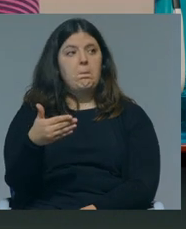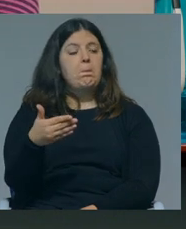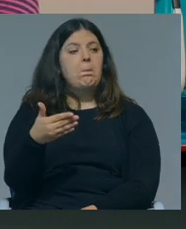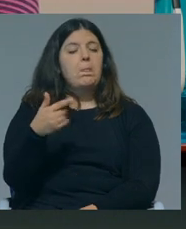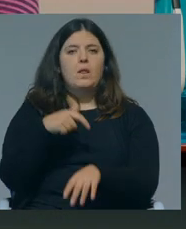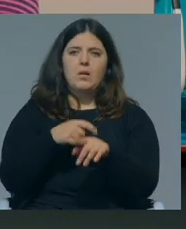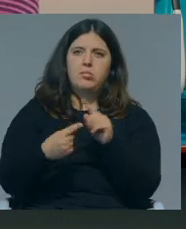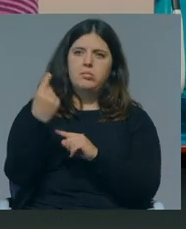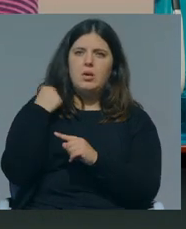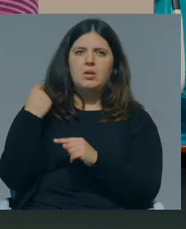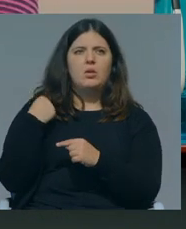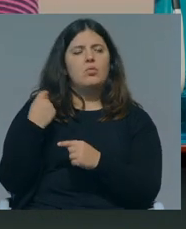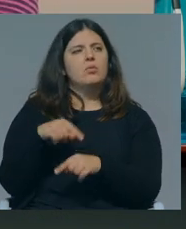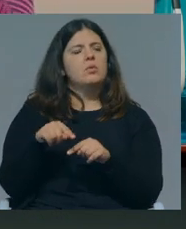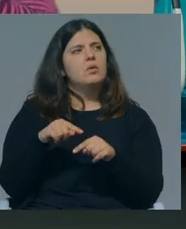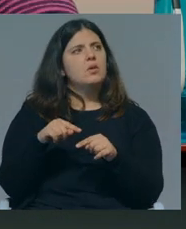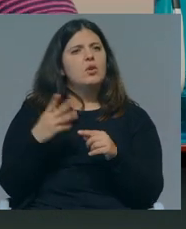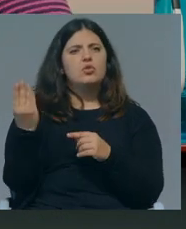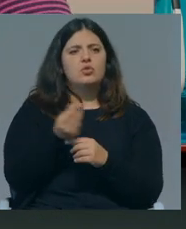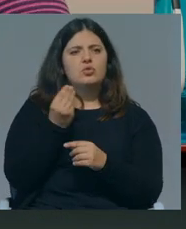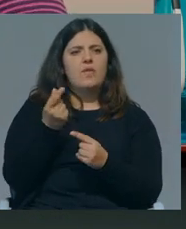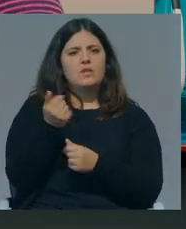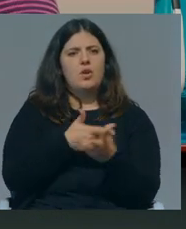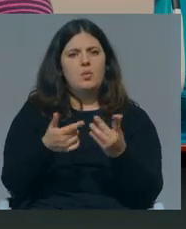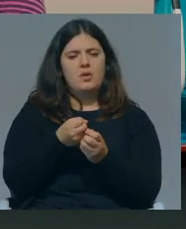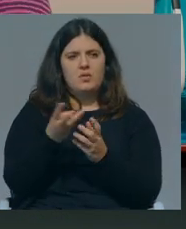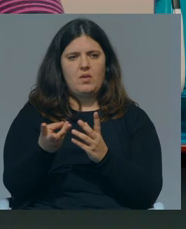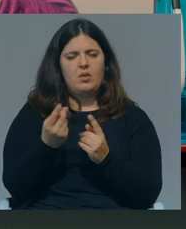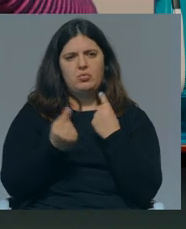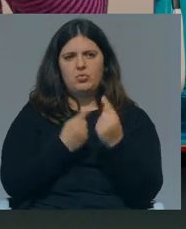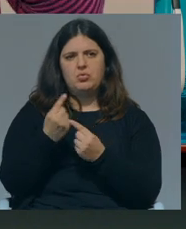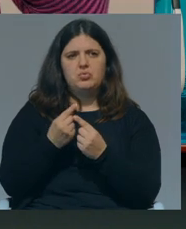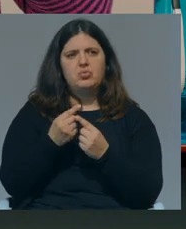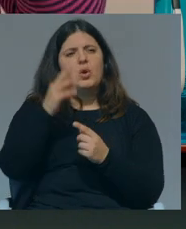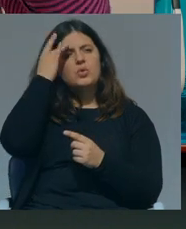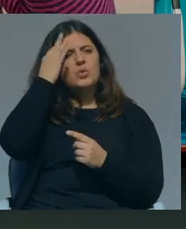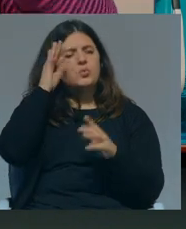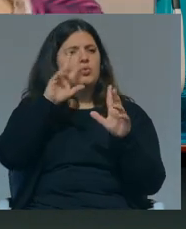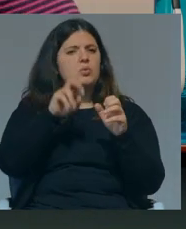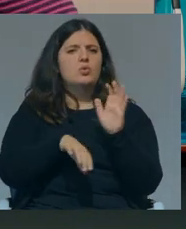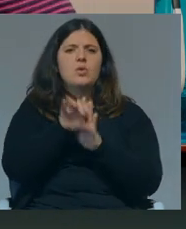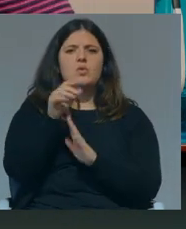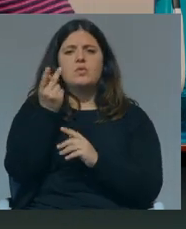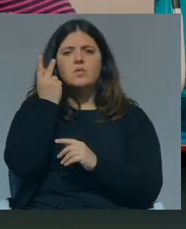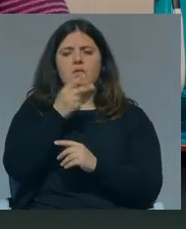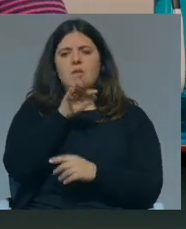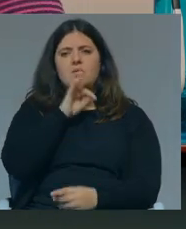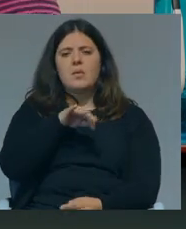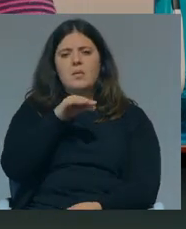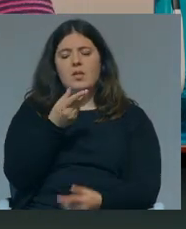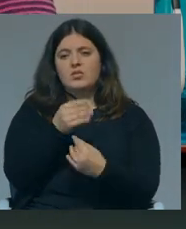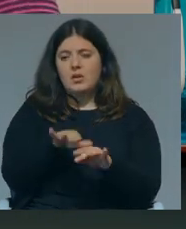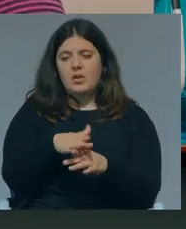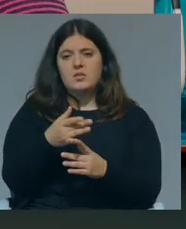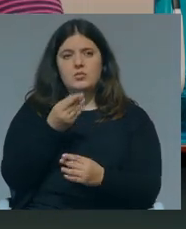na altura eu com uma série de jovens economistas fizemos um, fizemos cá fora uns números acerca das condições de vida das famílias em Portugal, das